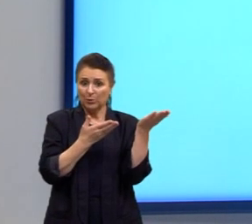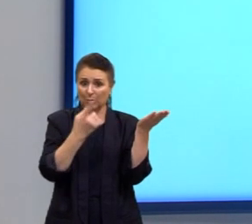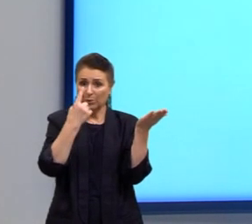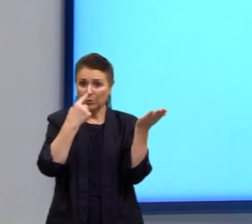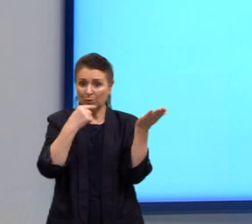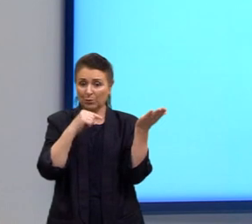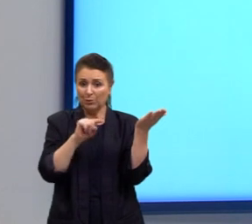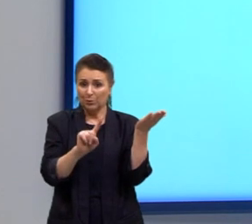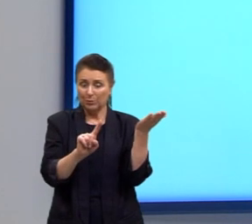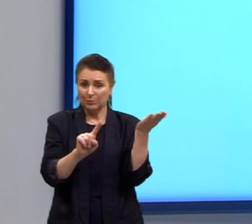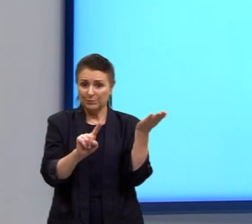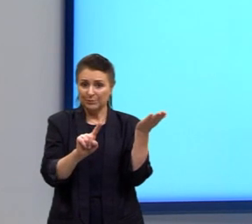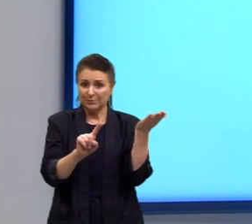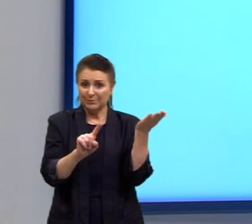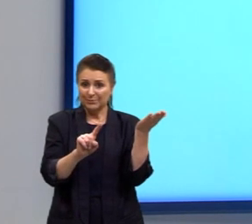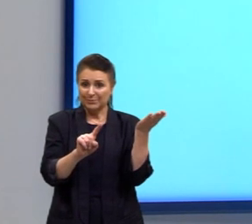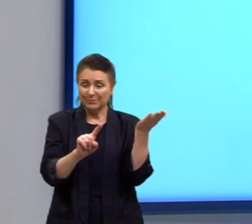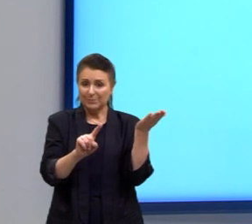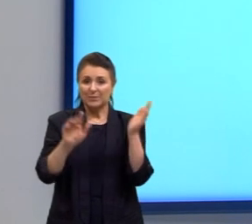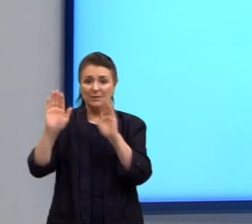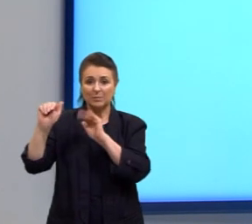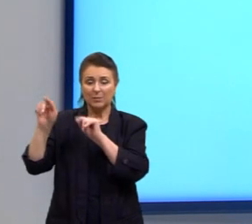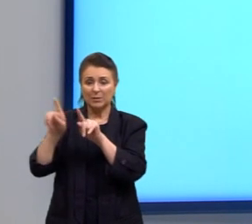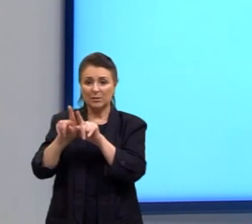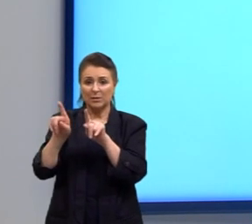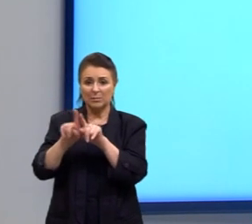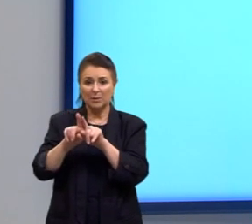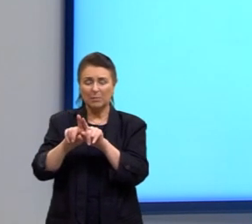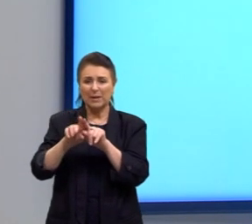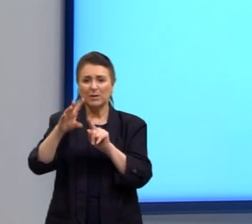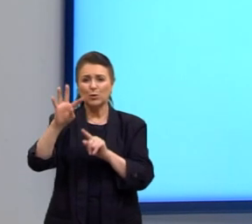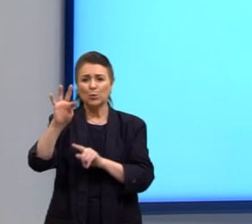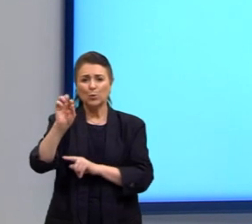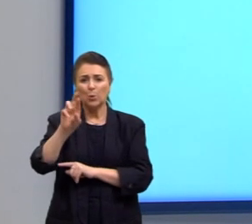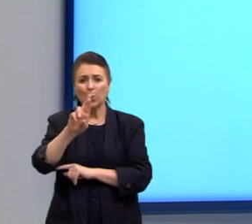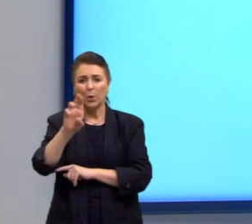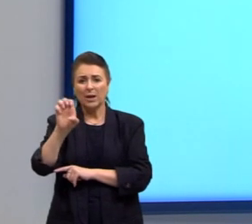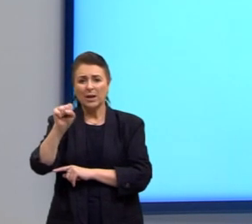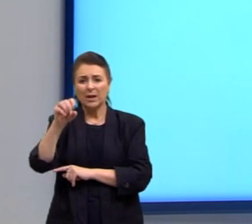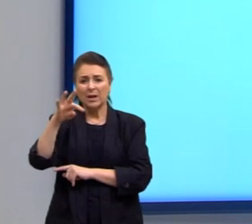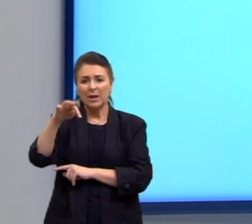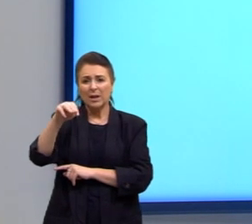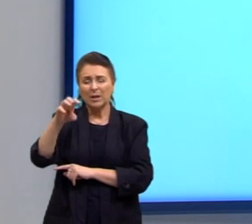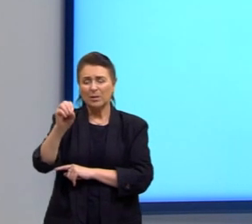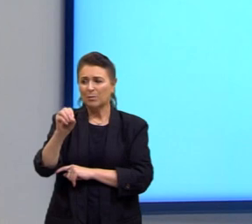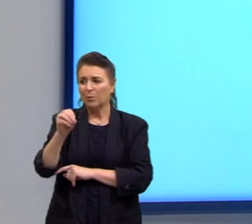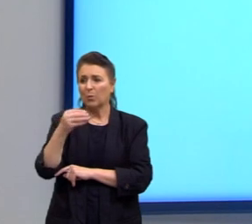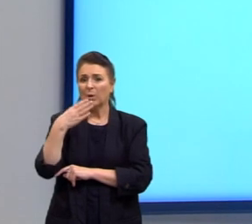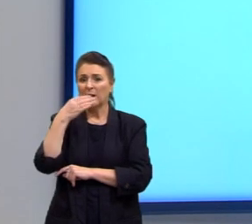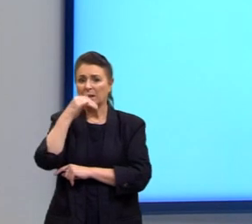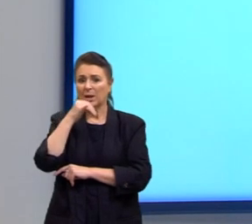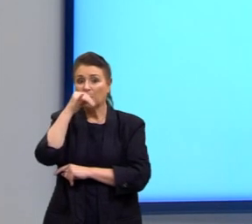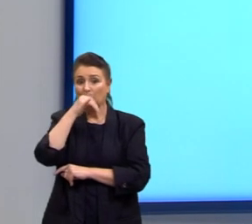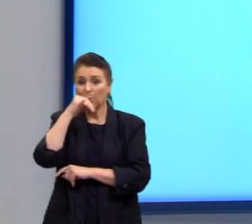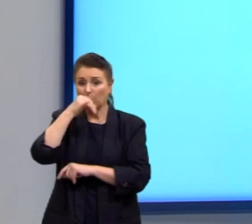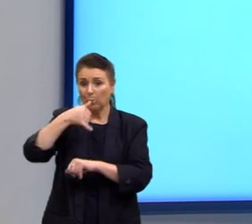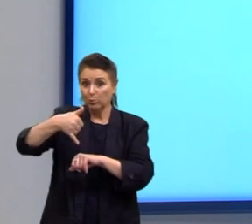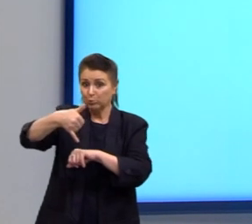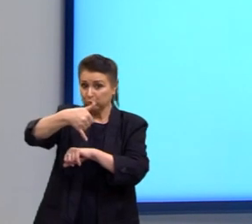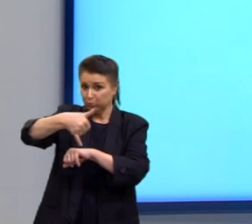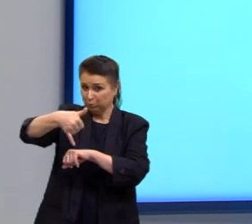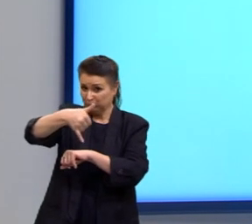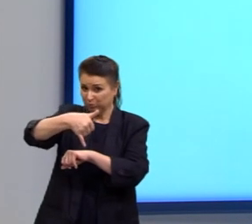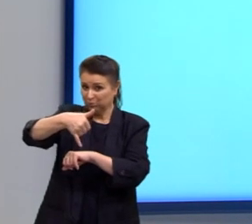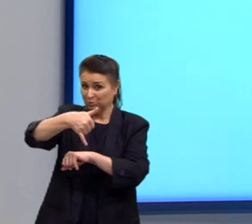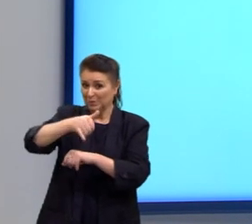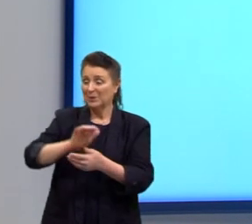é algo muito parecido com o nosso torresmo. Só que chama atenção para vocês também que